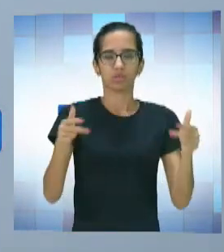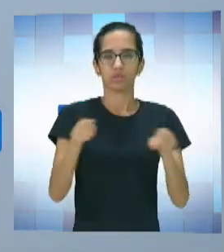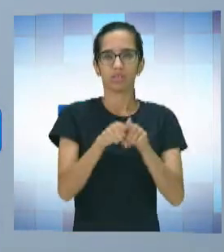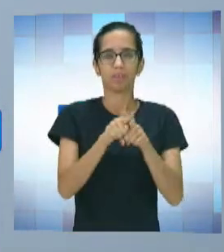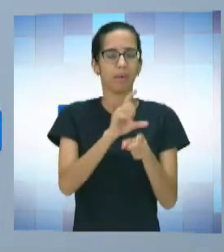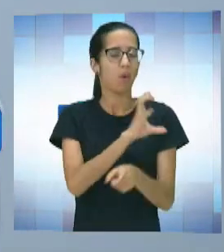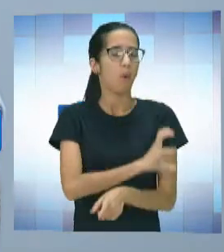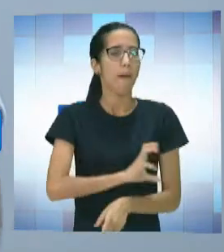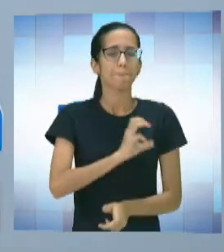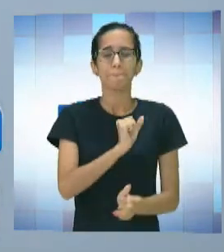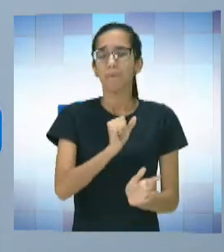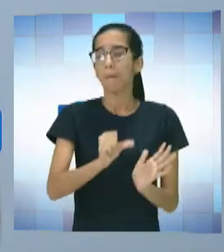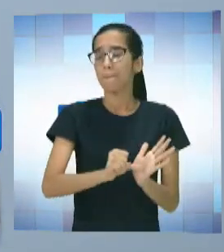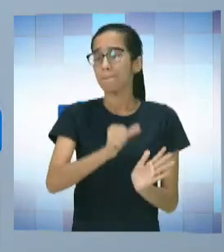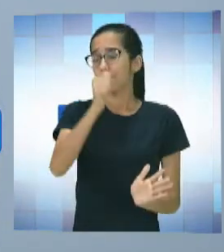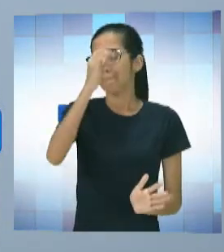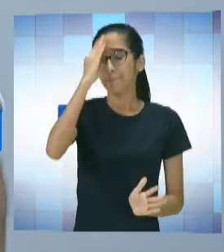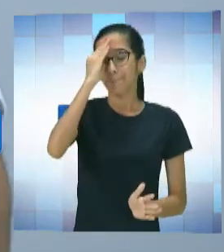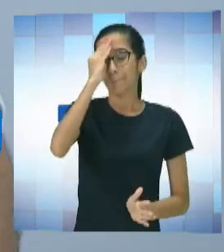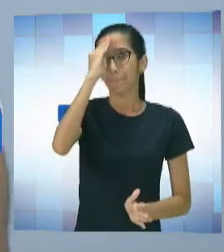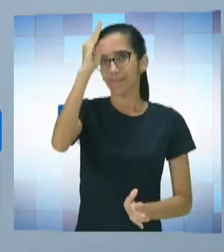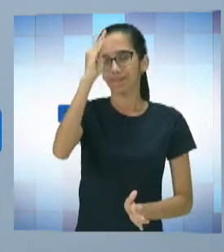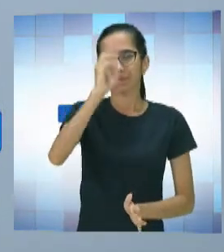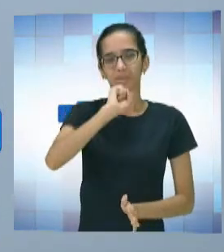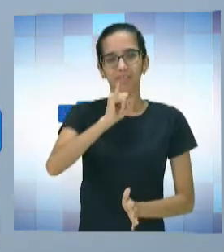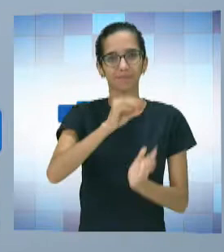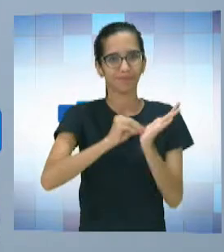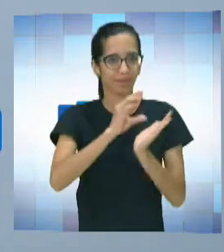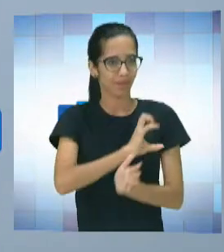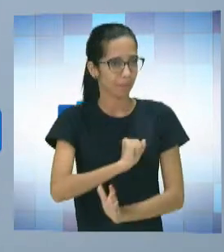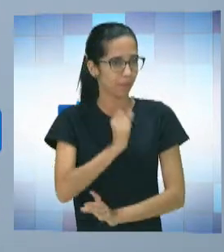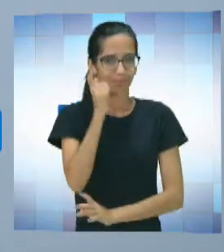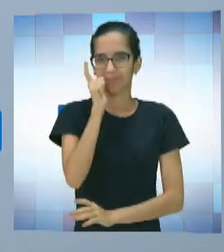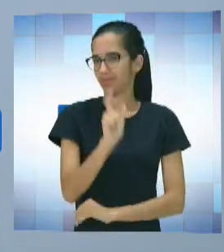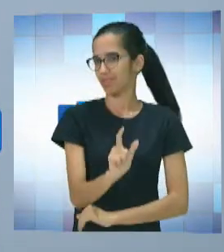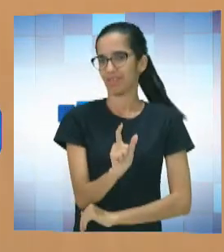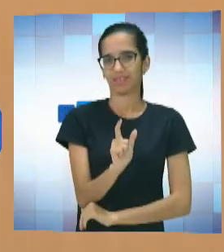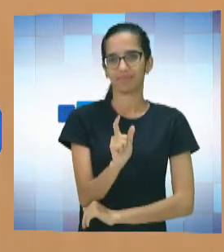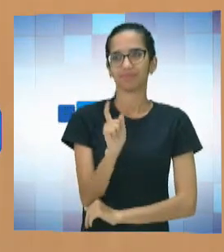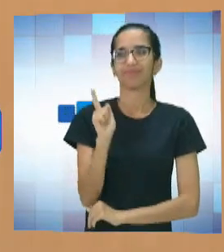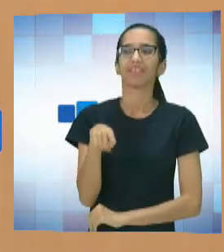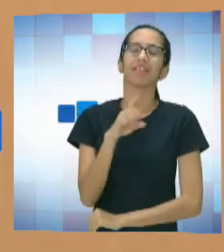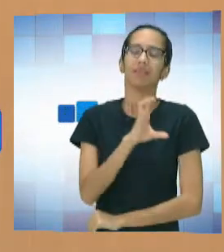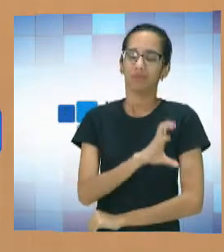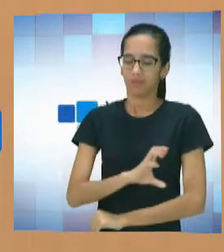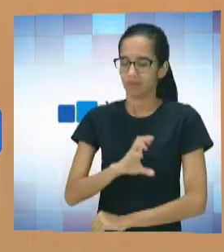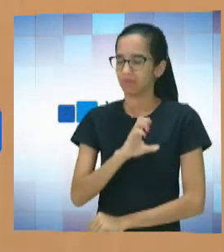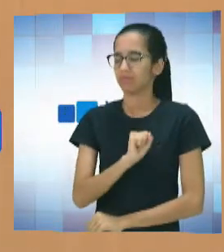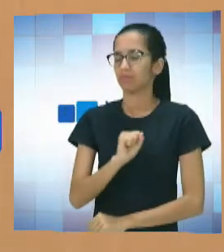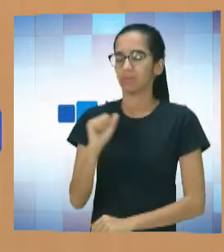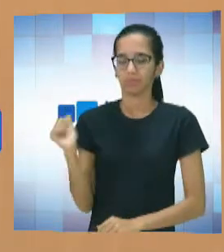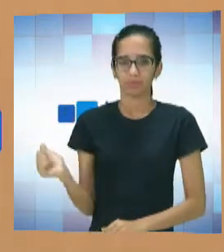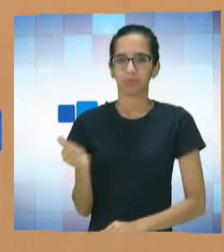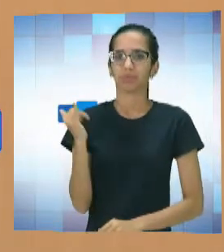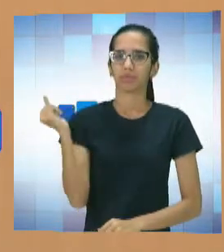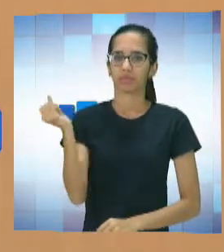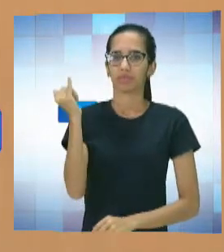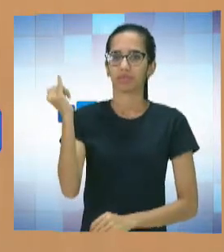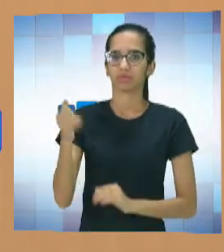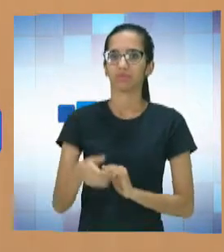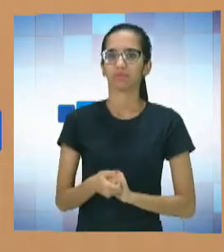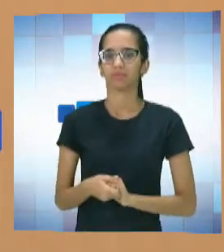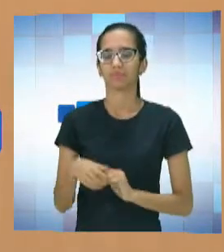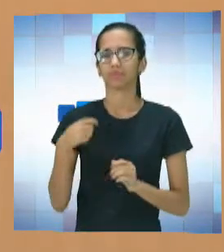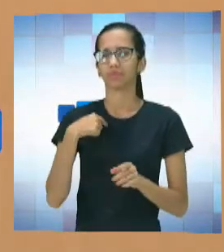é primordial, porque sem amor você não consegue fazer nada. Com certeza, o amor é fundamental. E uma coisa que